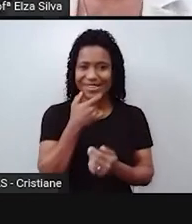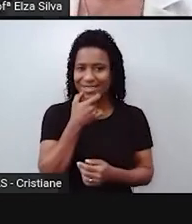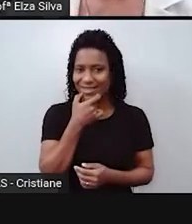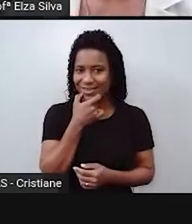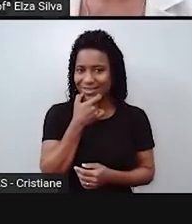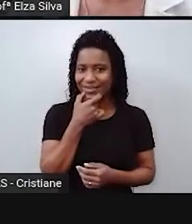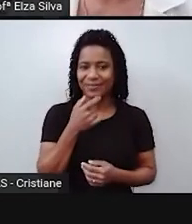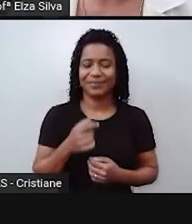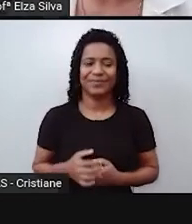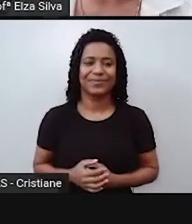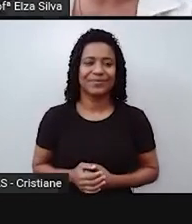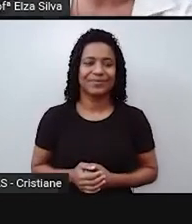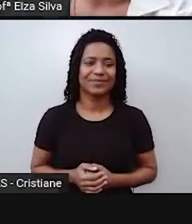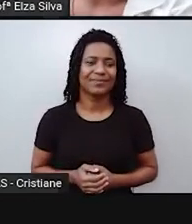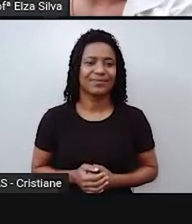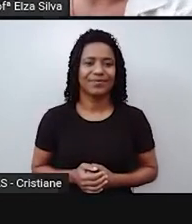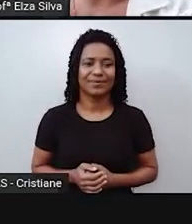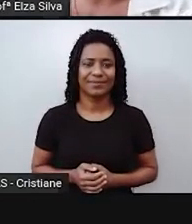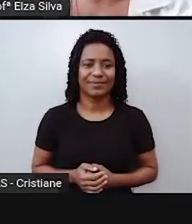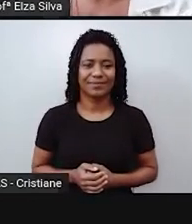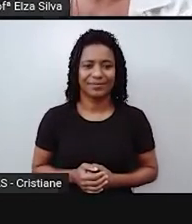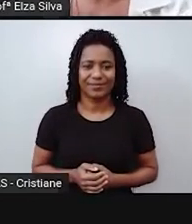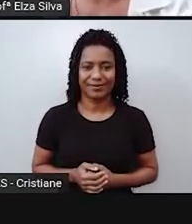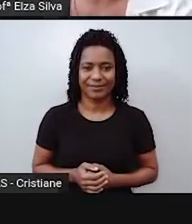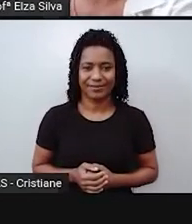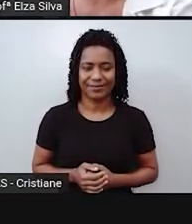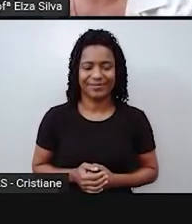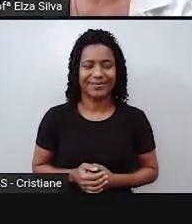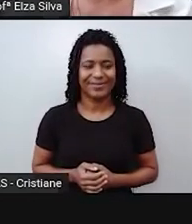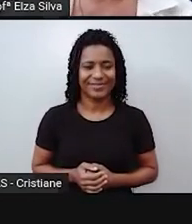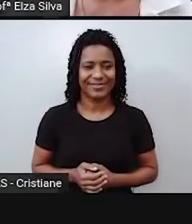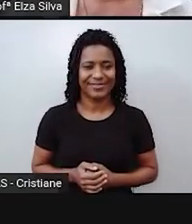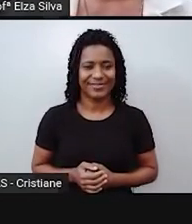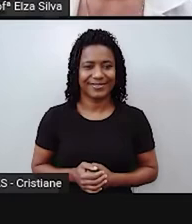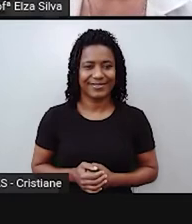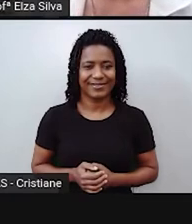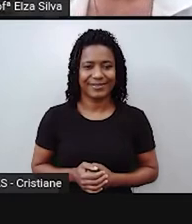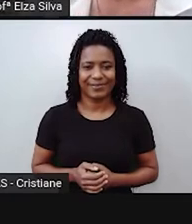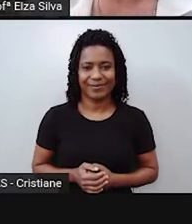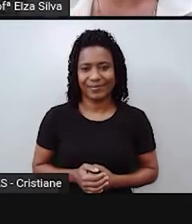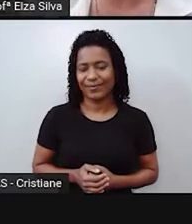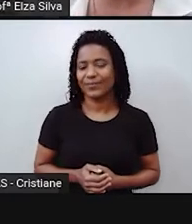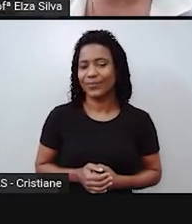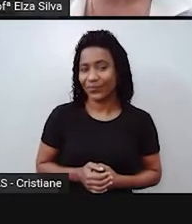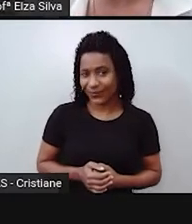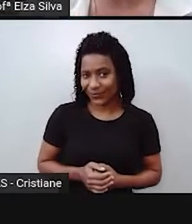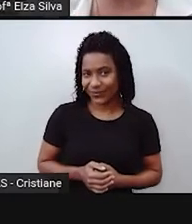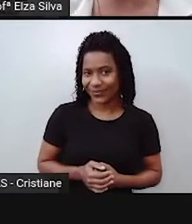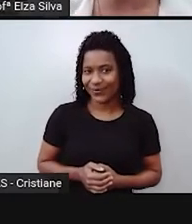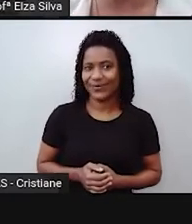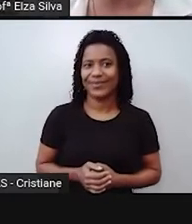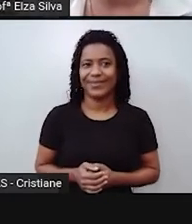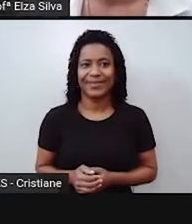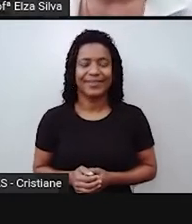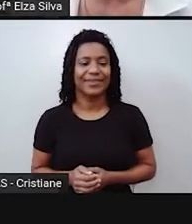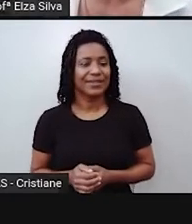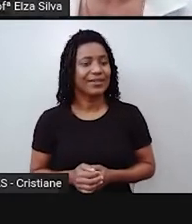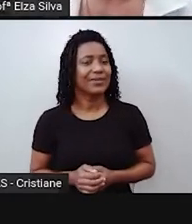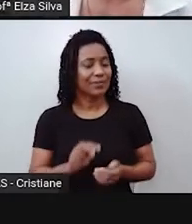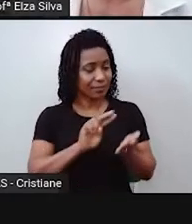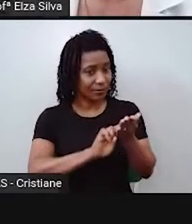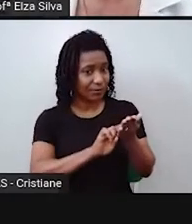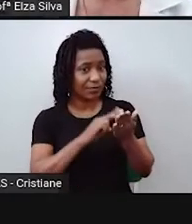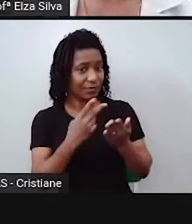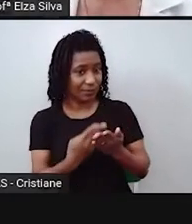it's another reason why. Dogs should be in charge. Então, o que é que esse meme traz para a gente? Ele